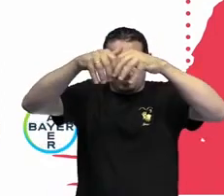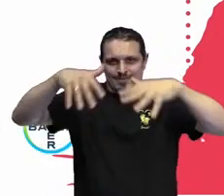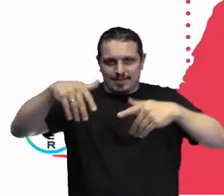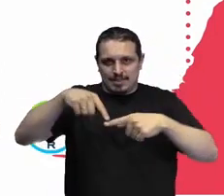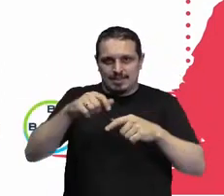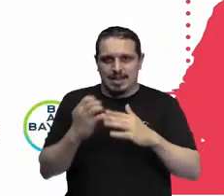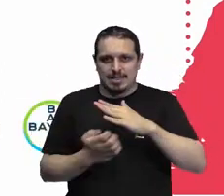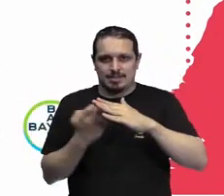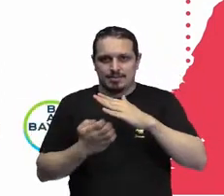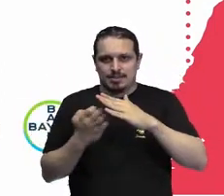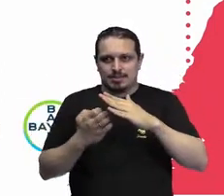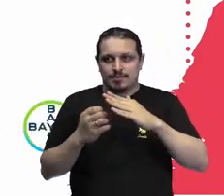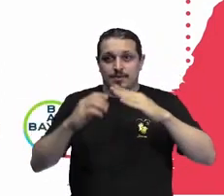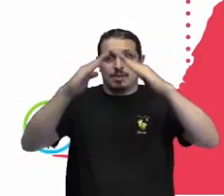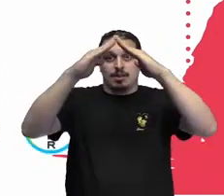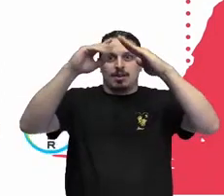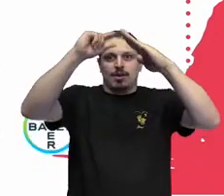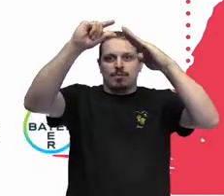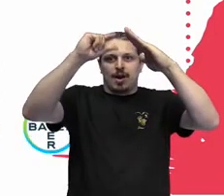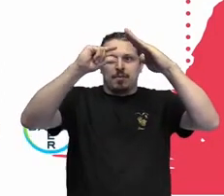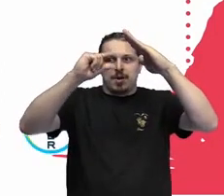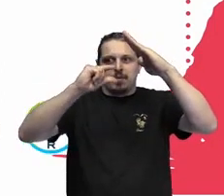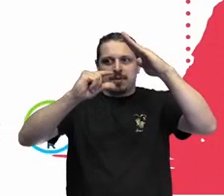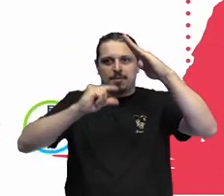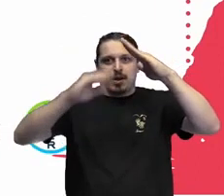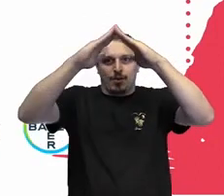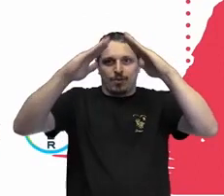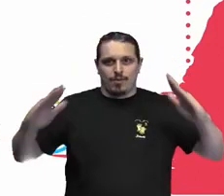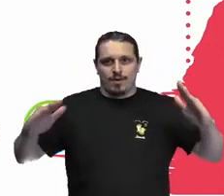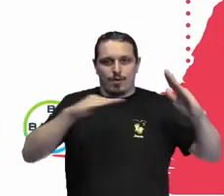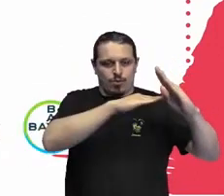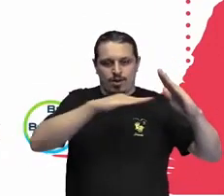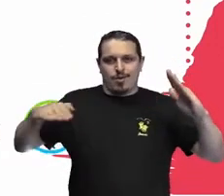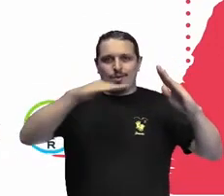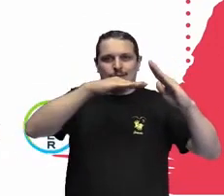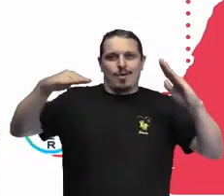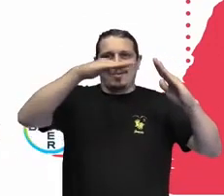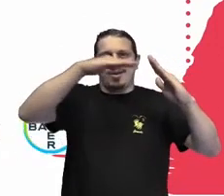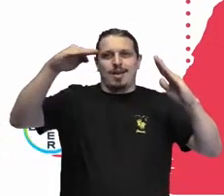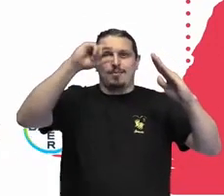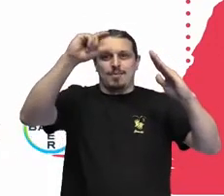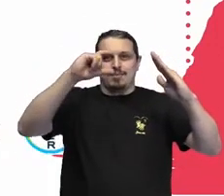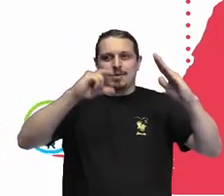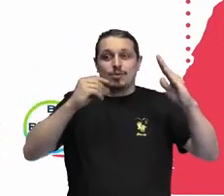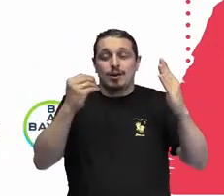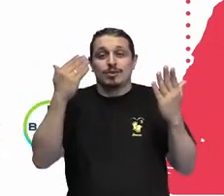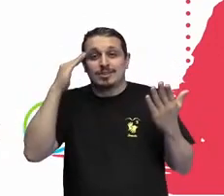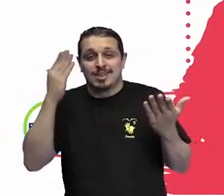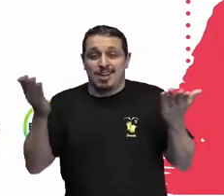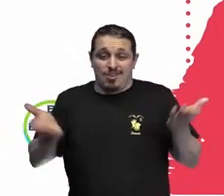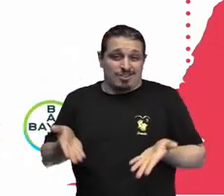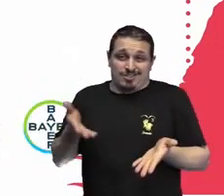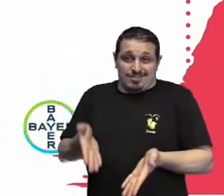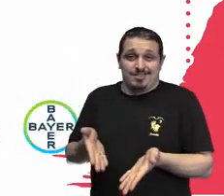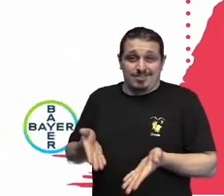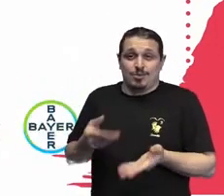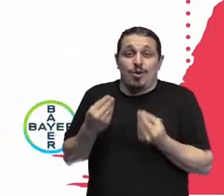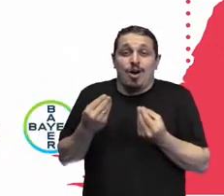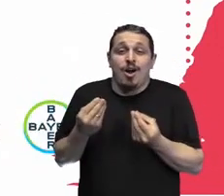que aquela determinada pessoa realizou, né? Então, essas são as dimensões da diversidade que a gente trabalha dentro do contexto